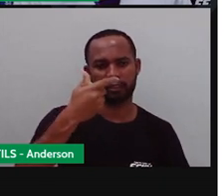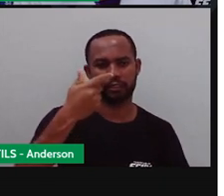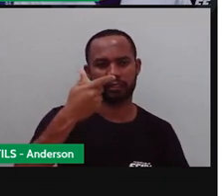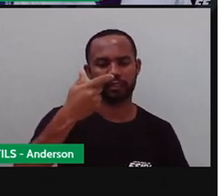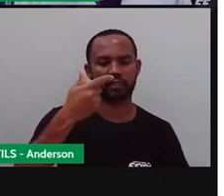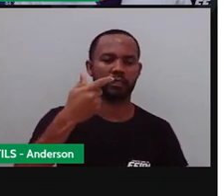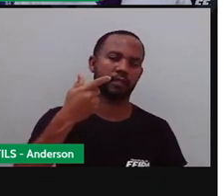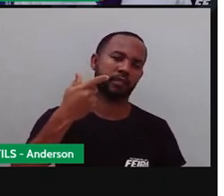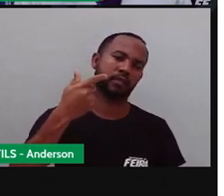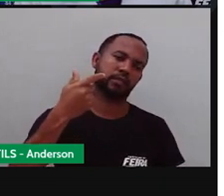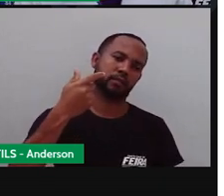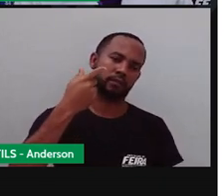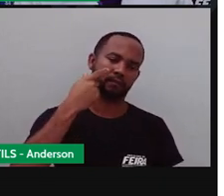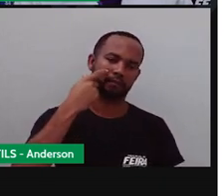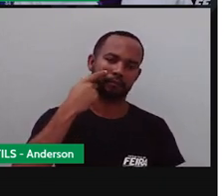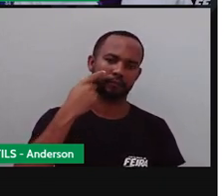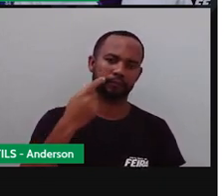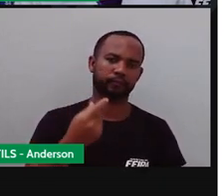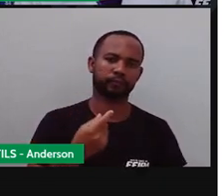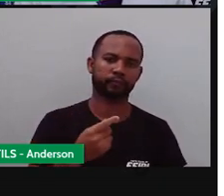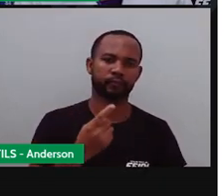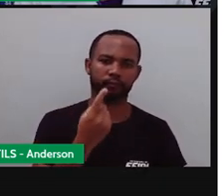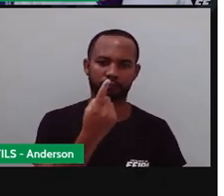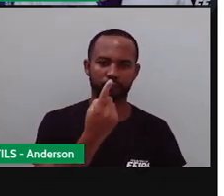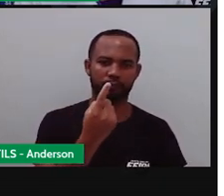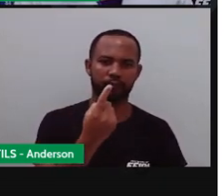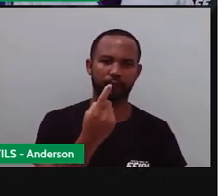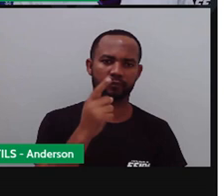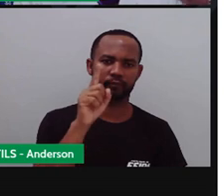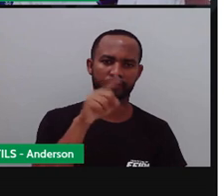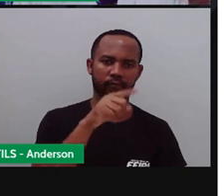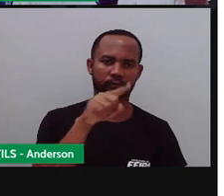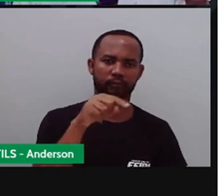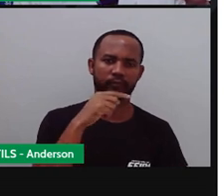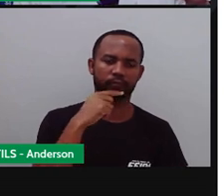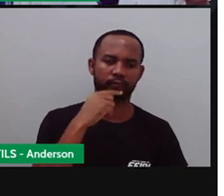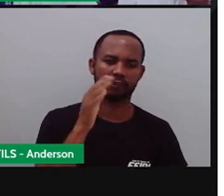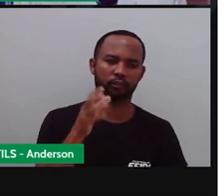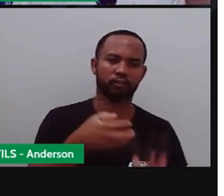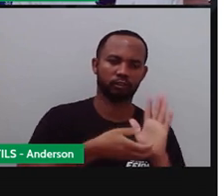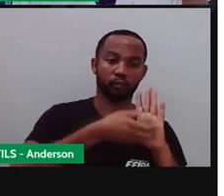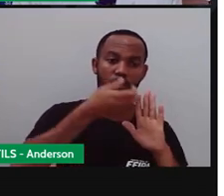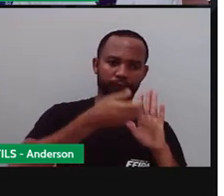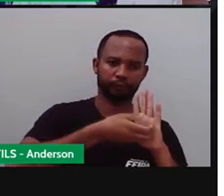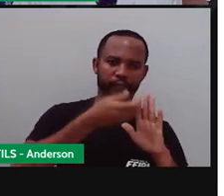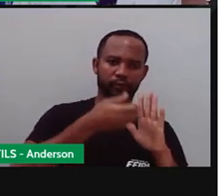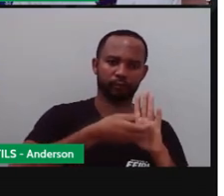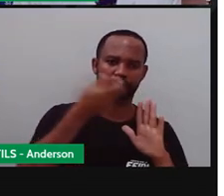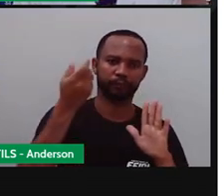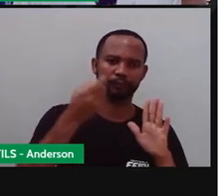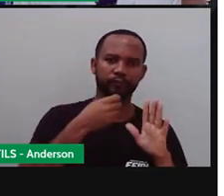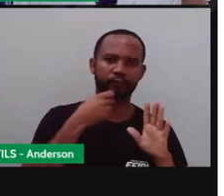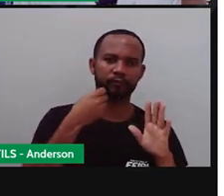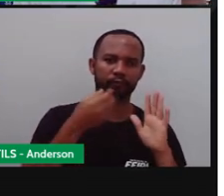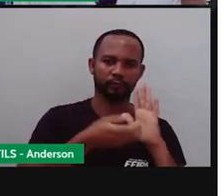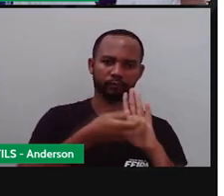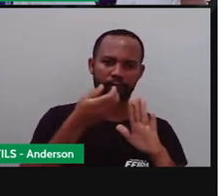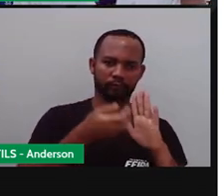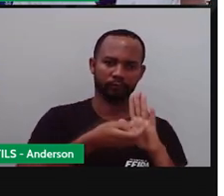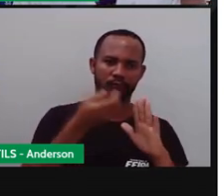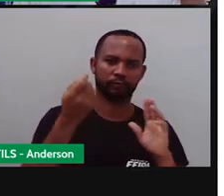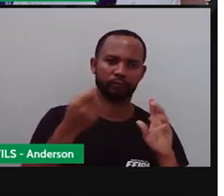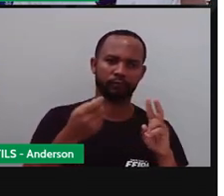ver como é que a gente faz? Ó, tirei 1, né? Tirei 10. Ó, mais 10.